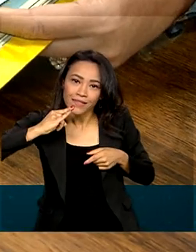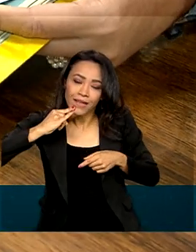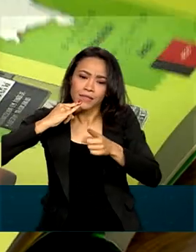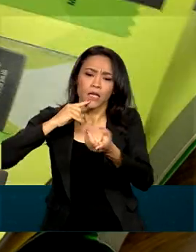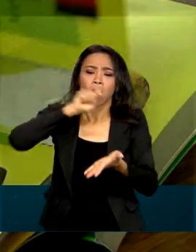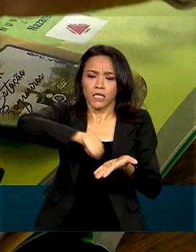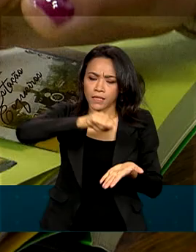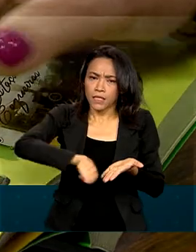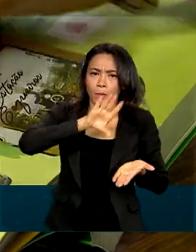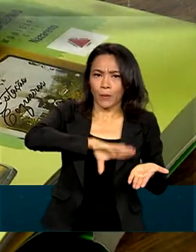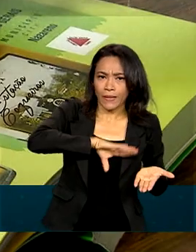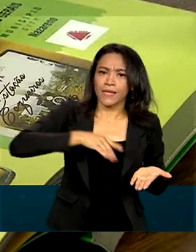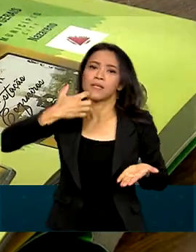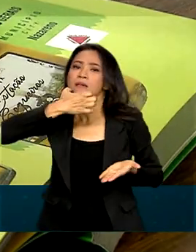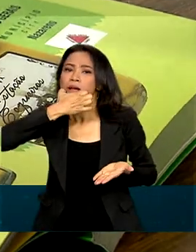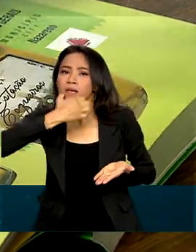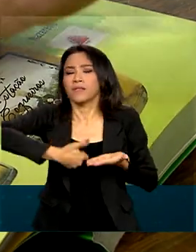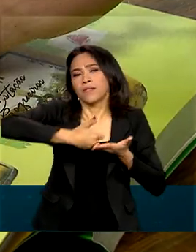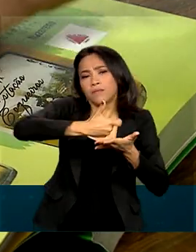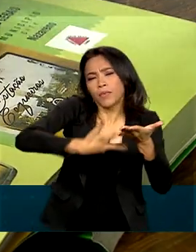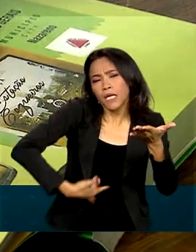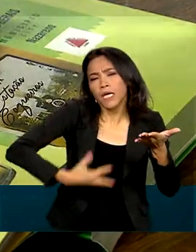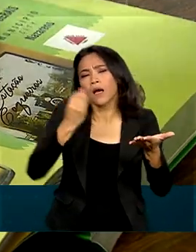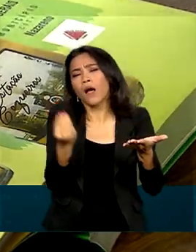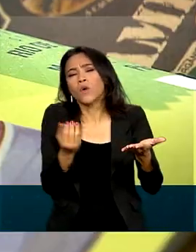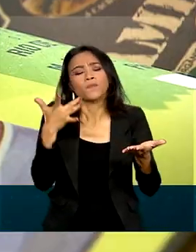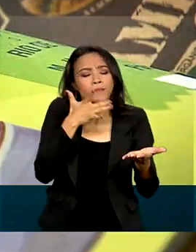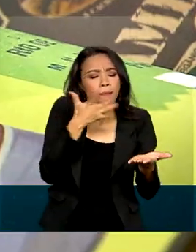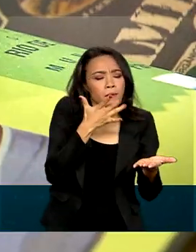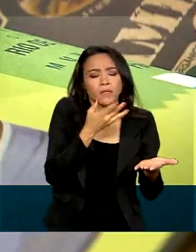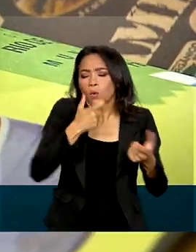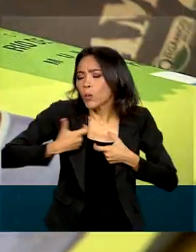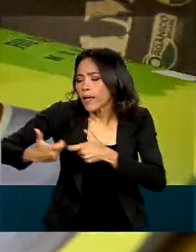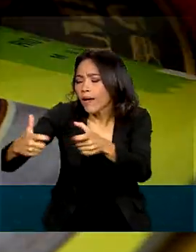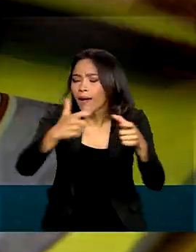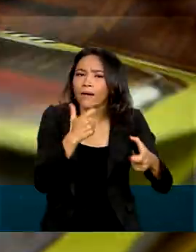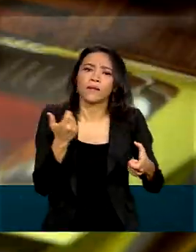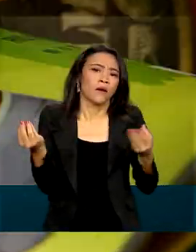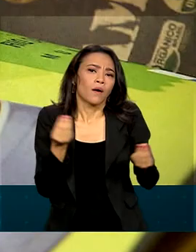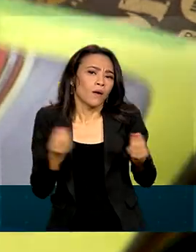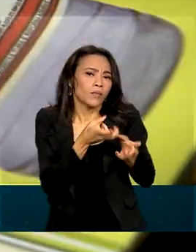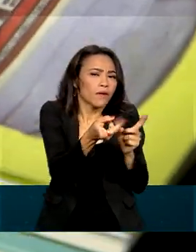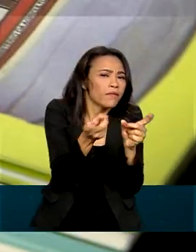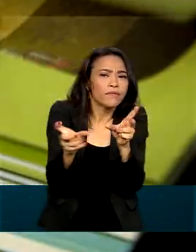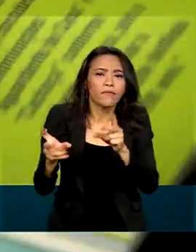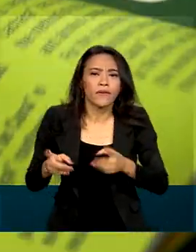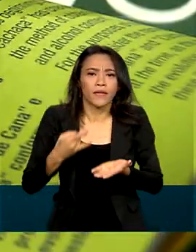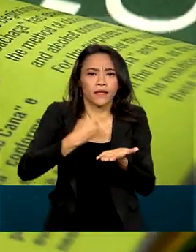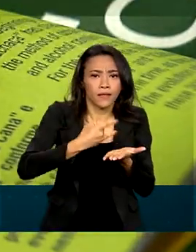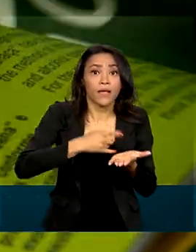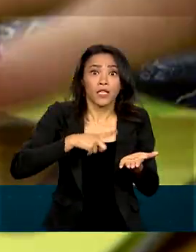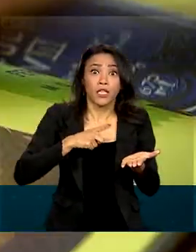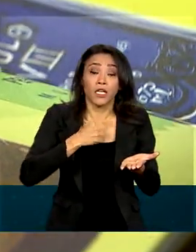inglês, traz a linha do tempo da cachaça, manual de degustação e a evolução do mercado, contada a partir de uma